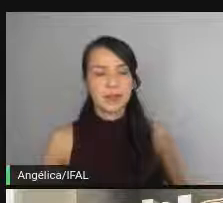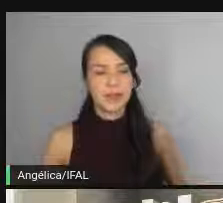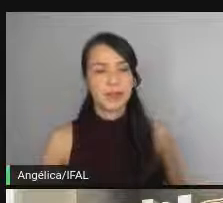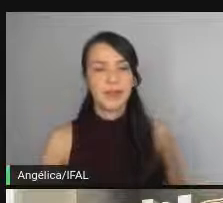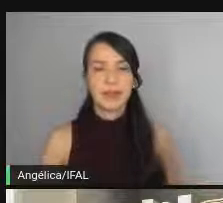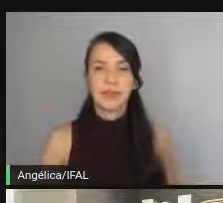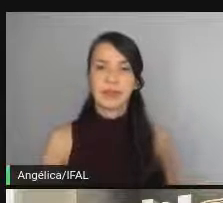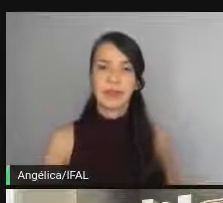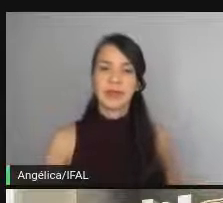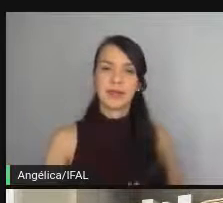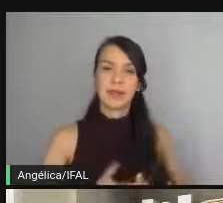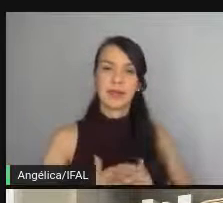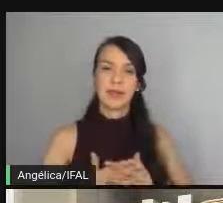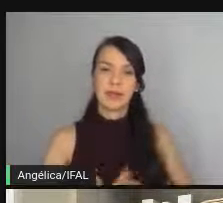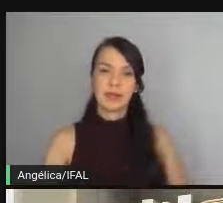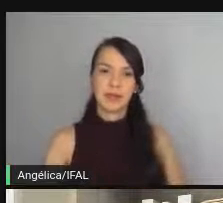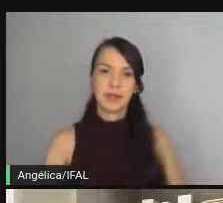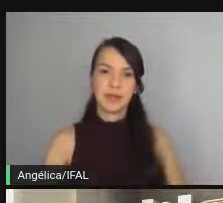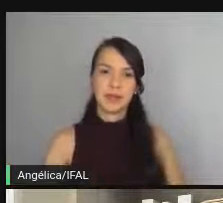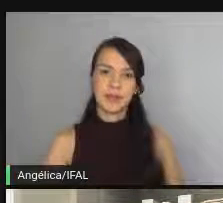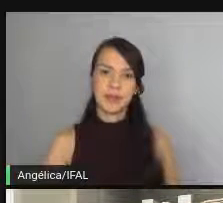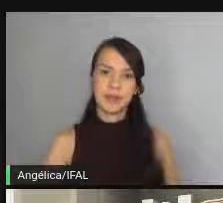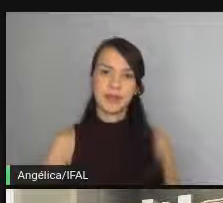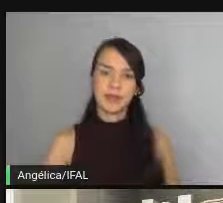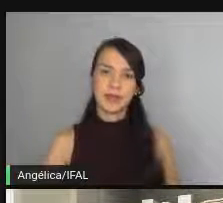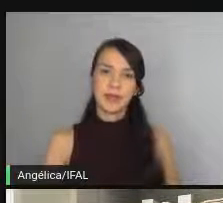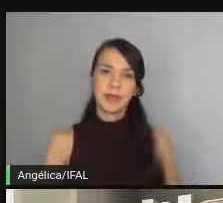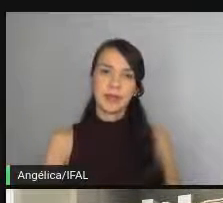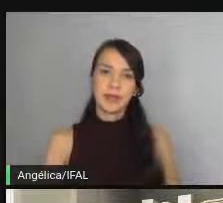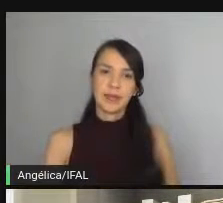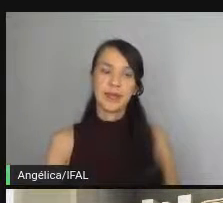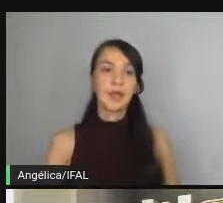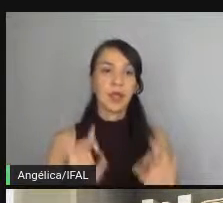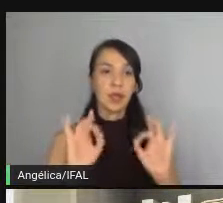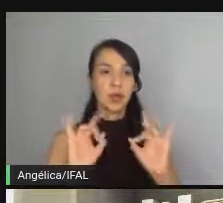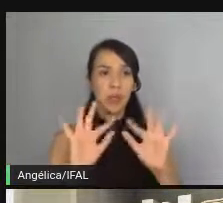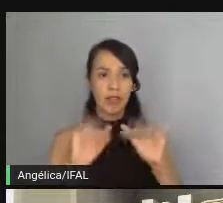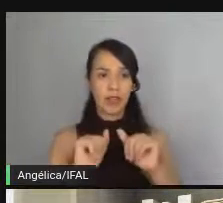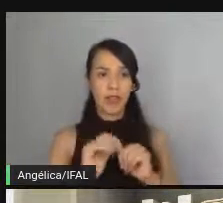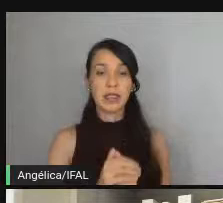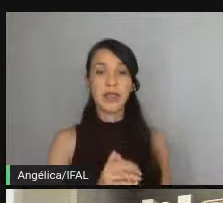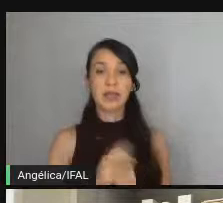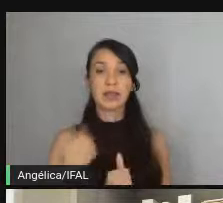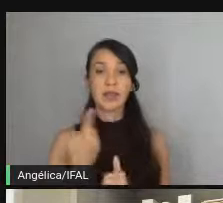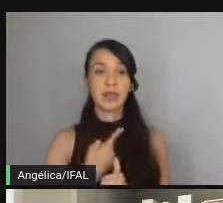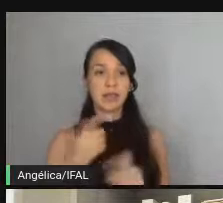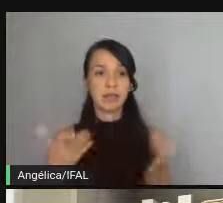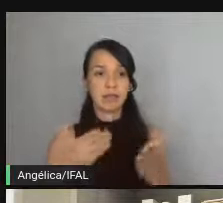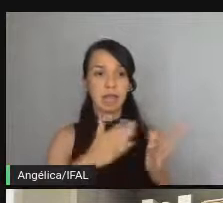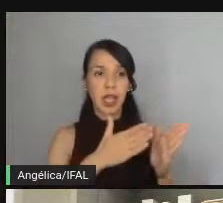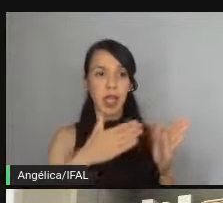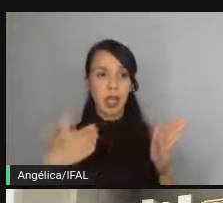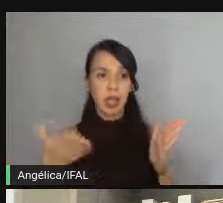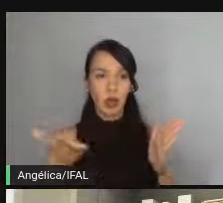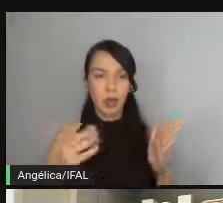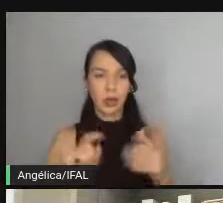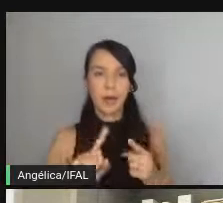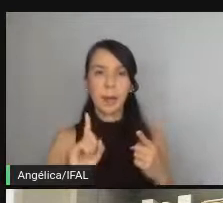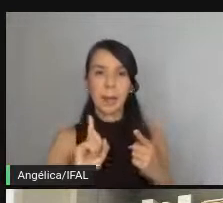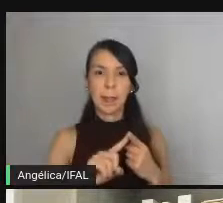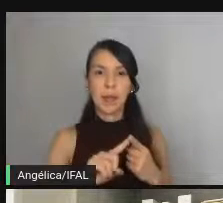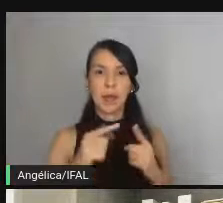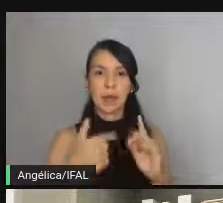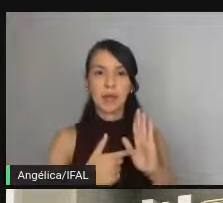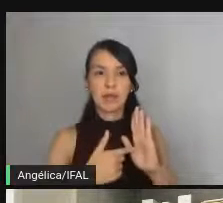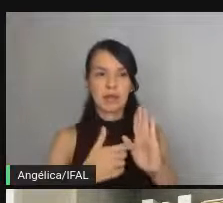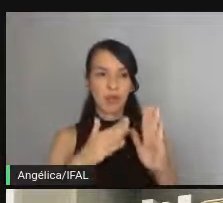já está né beleza então só para finalizar o que é que a gente teve até agora o resultado final de acordo com o que